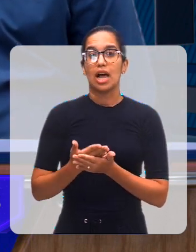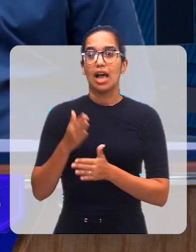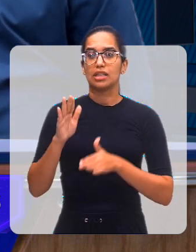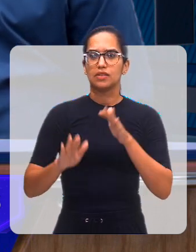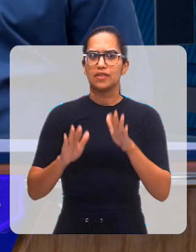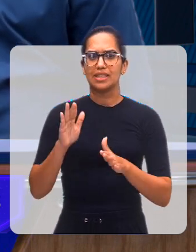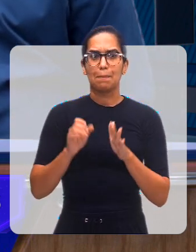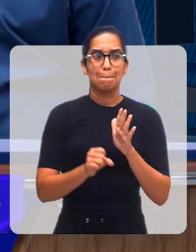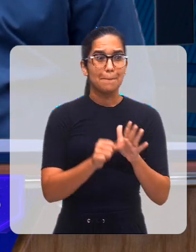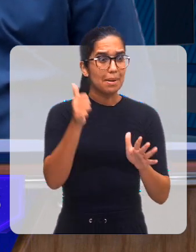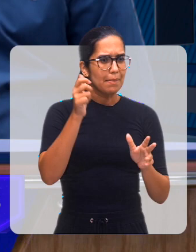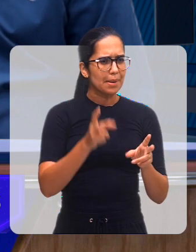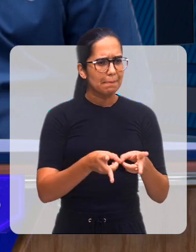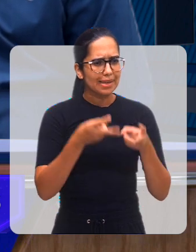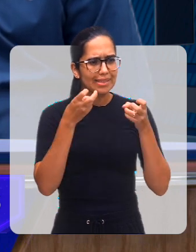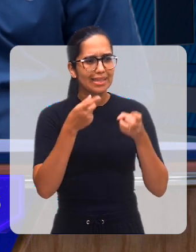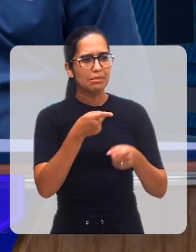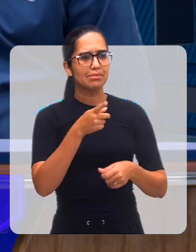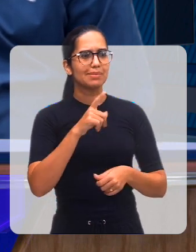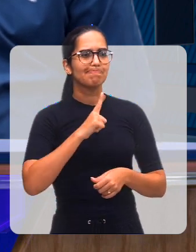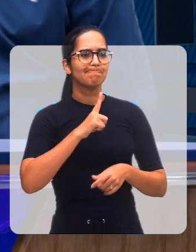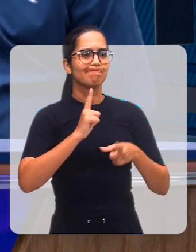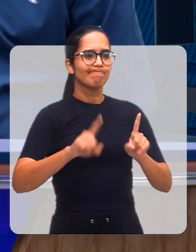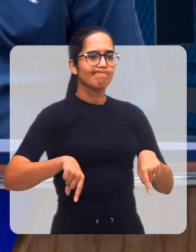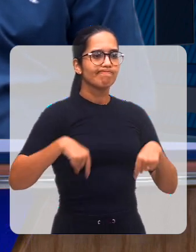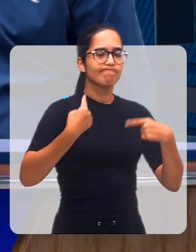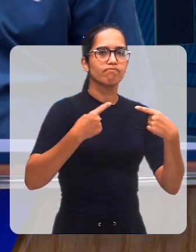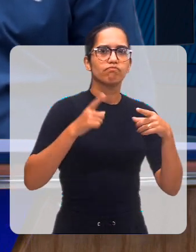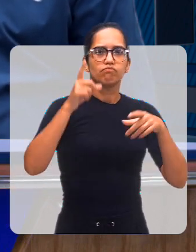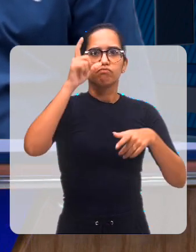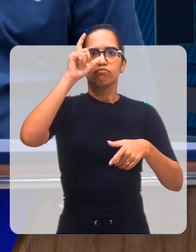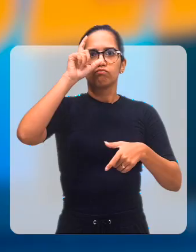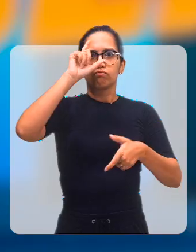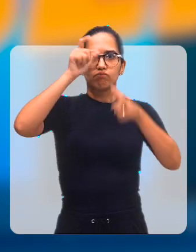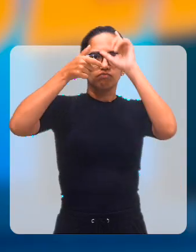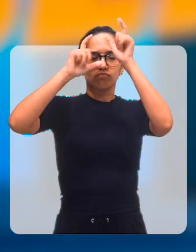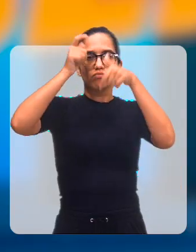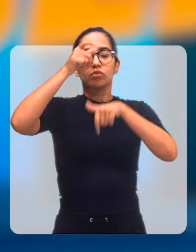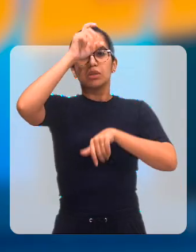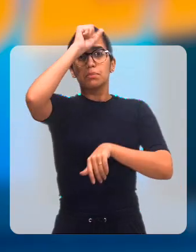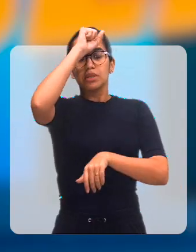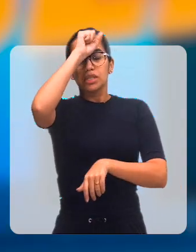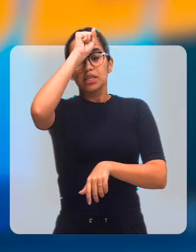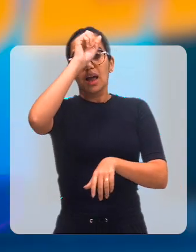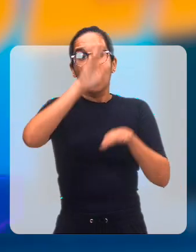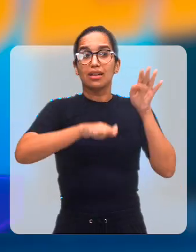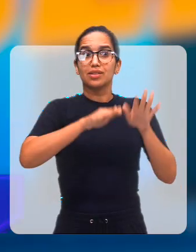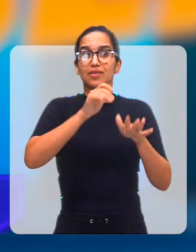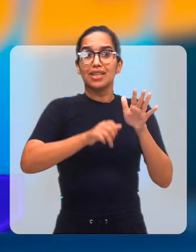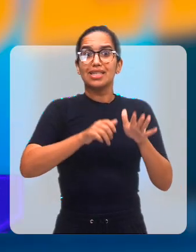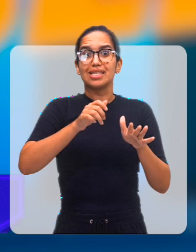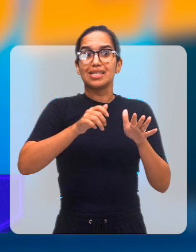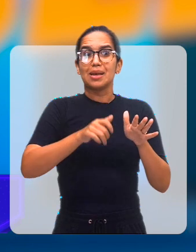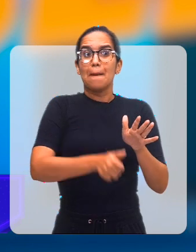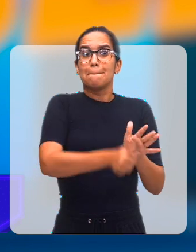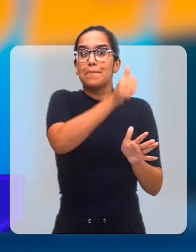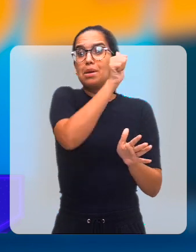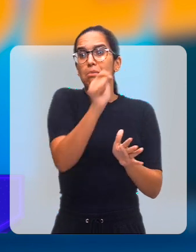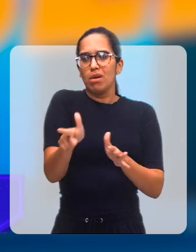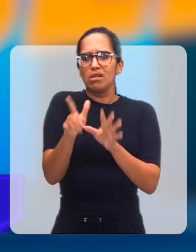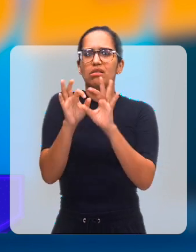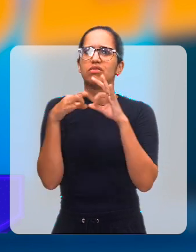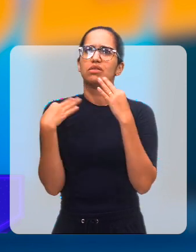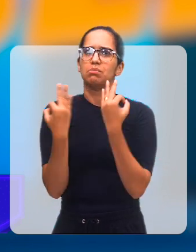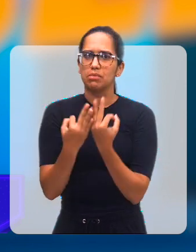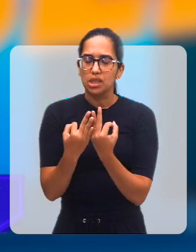perceber esses sintomas, essas dificuldades, essas necessidades. Primeiro até do que a família. Dificuldade